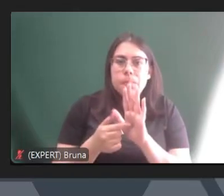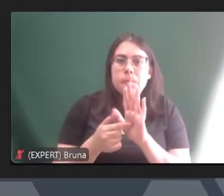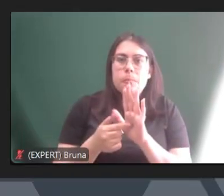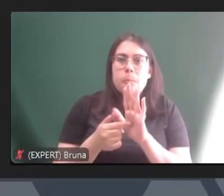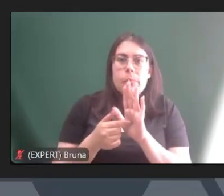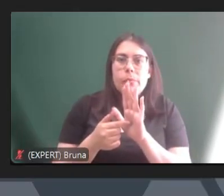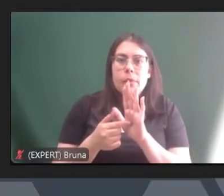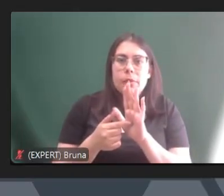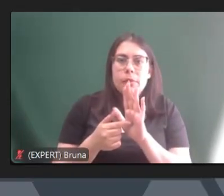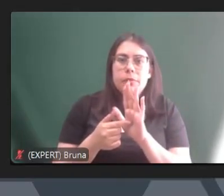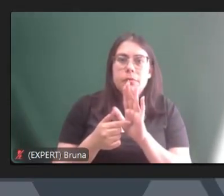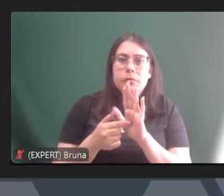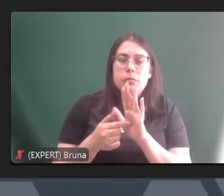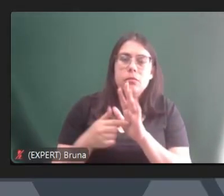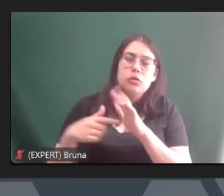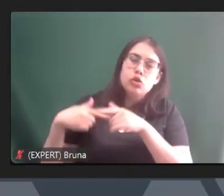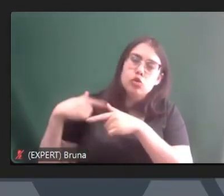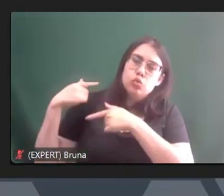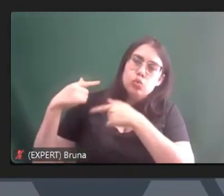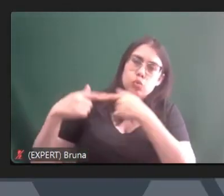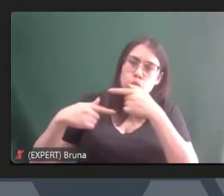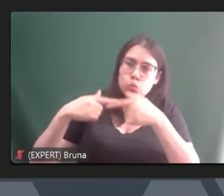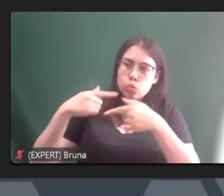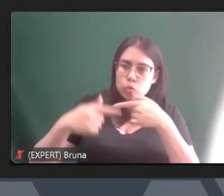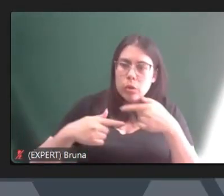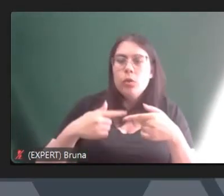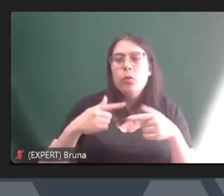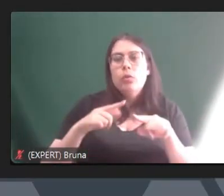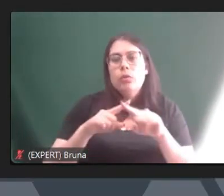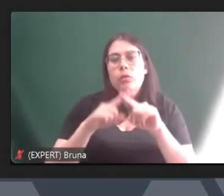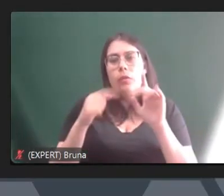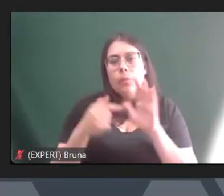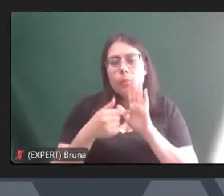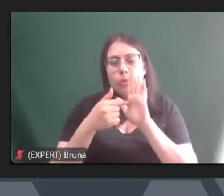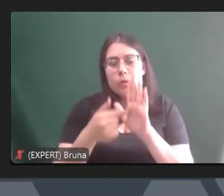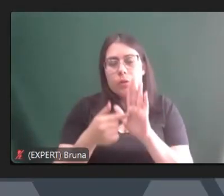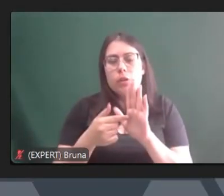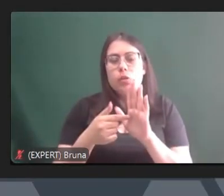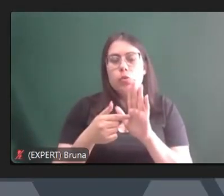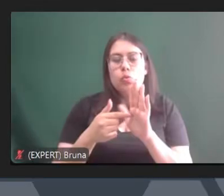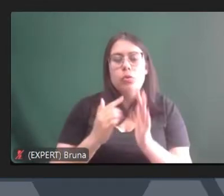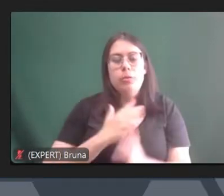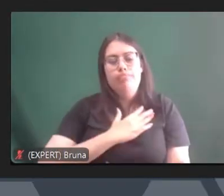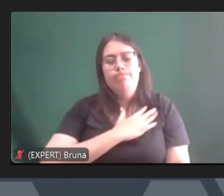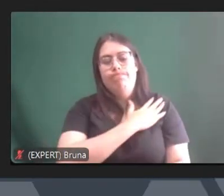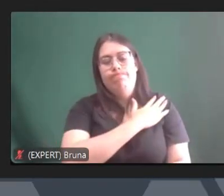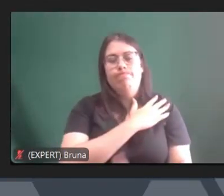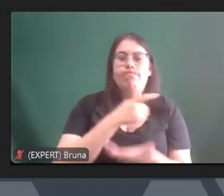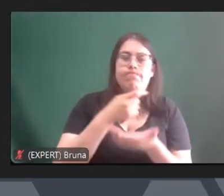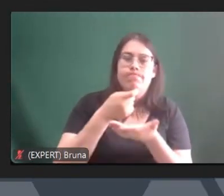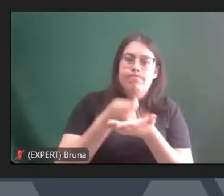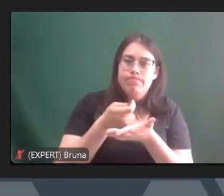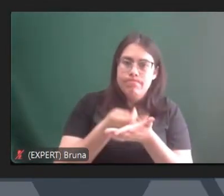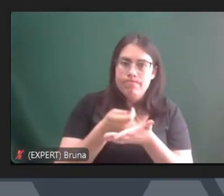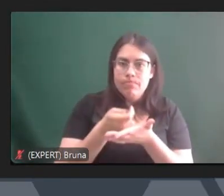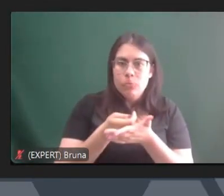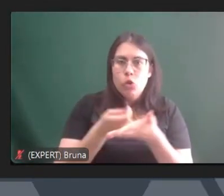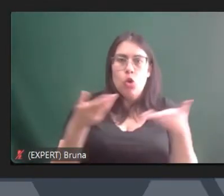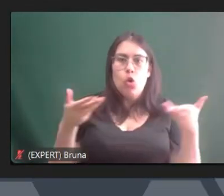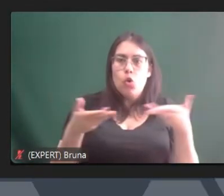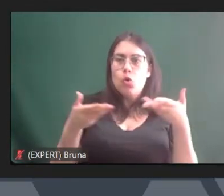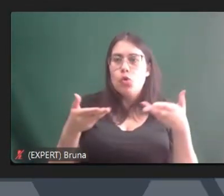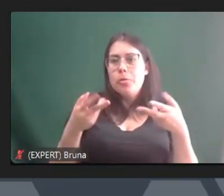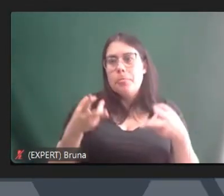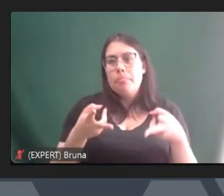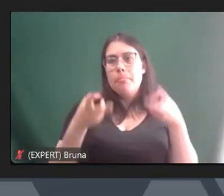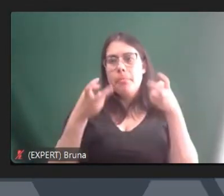ao longo das gerações e vão se relacionando com essa ditadura da forma como a gente viu aí